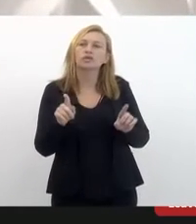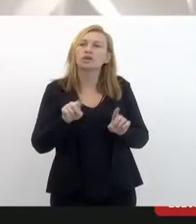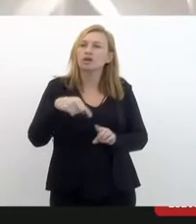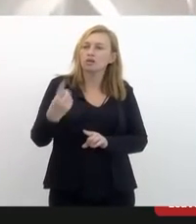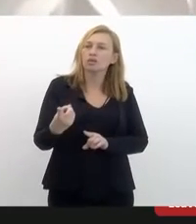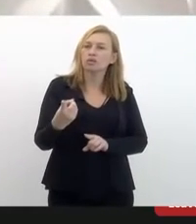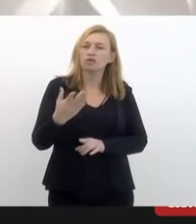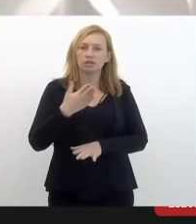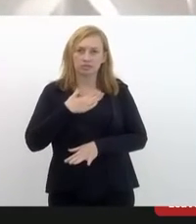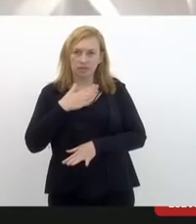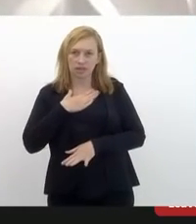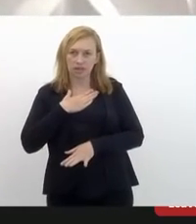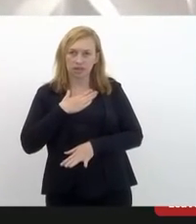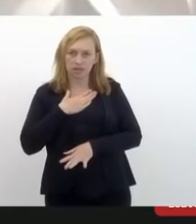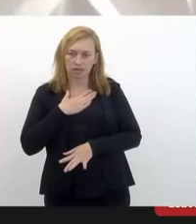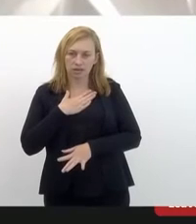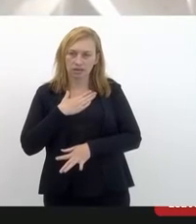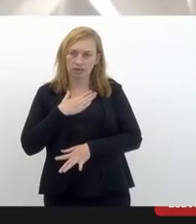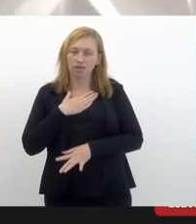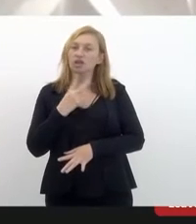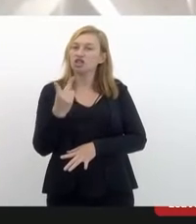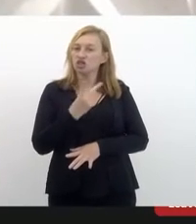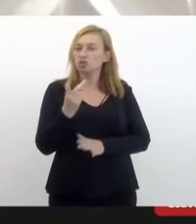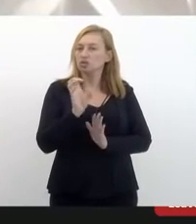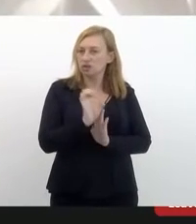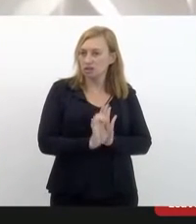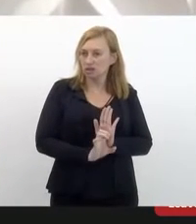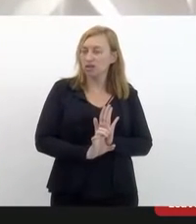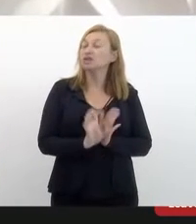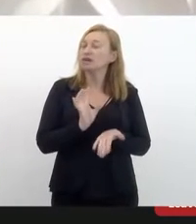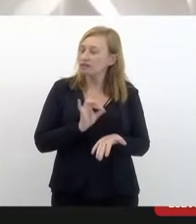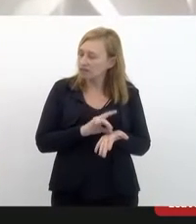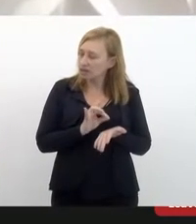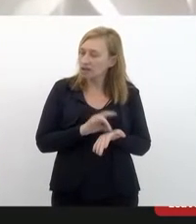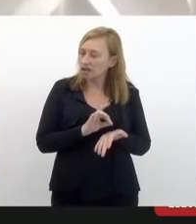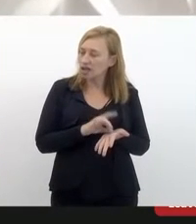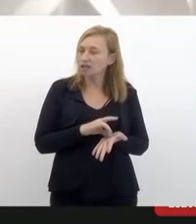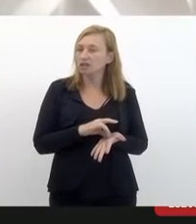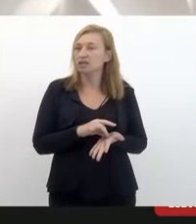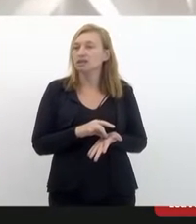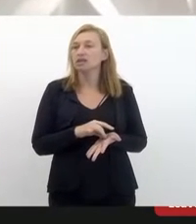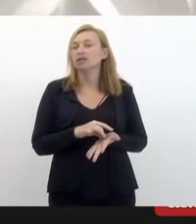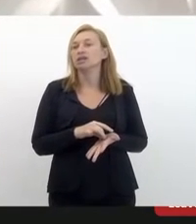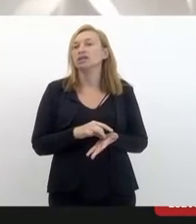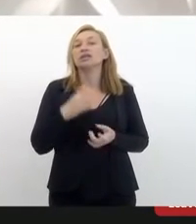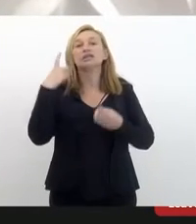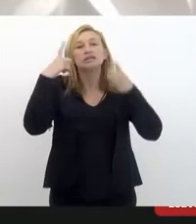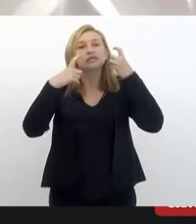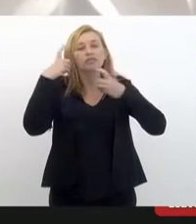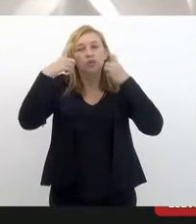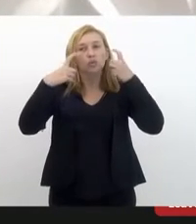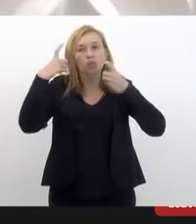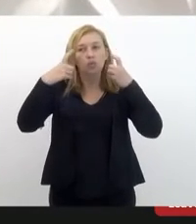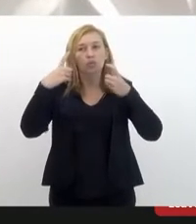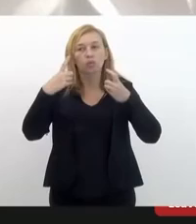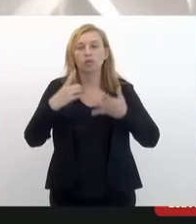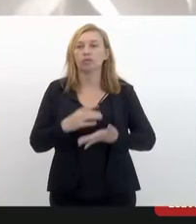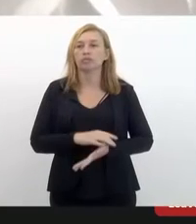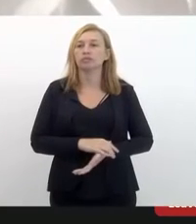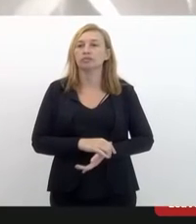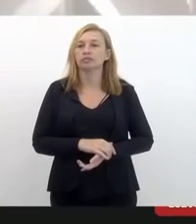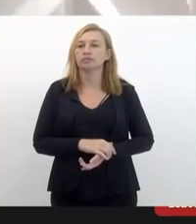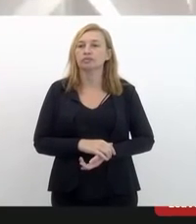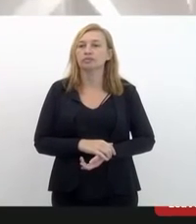emenda de minha autoria. E as duas emendas, na verdade, elas apenas se preocupam, né, que